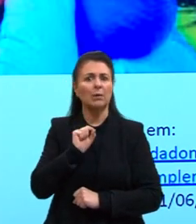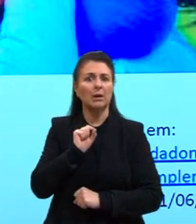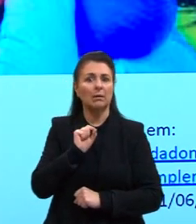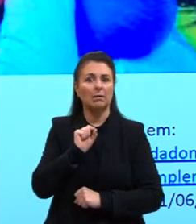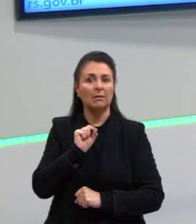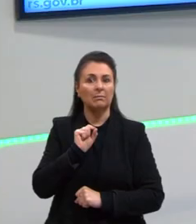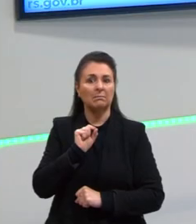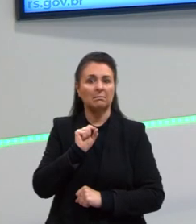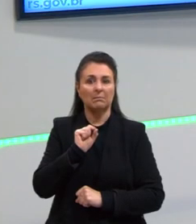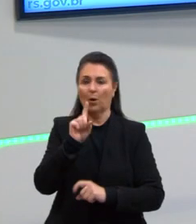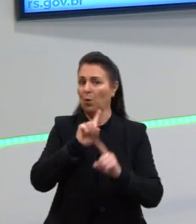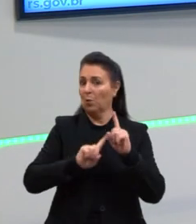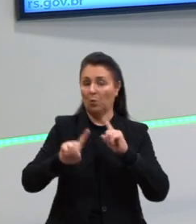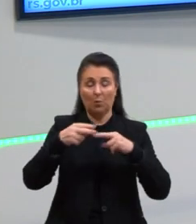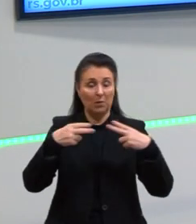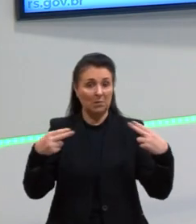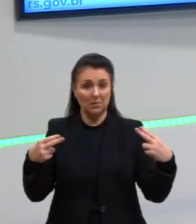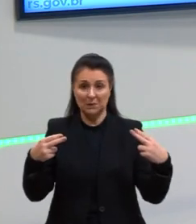alguém.